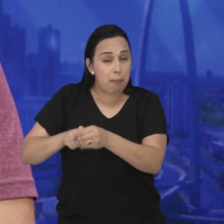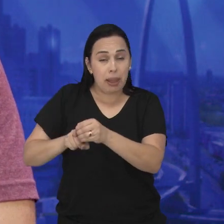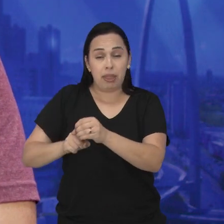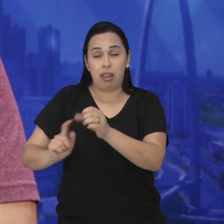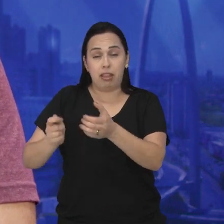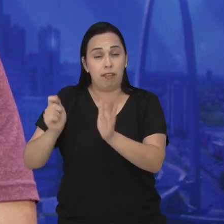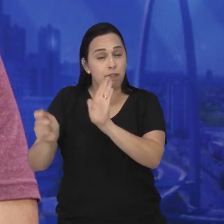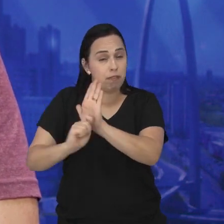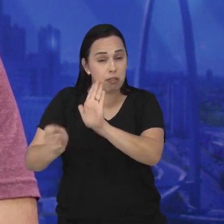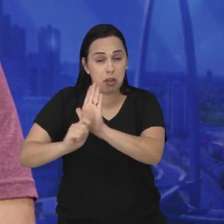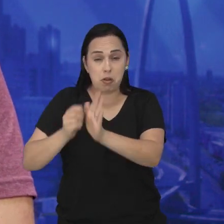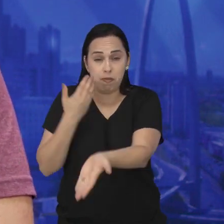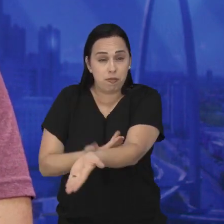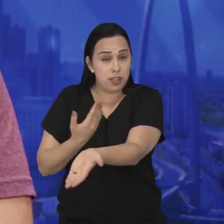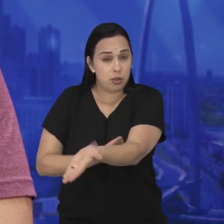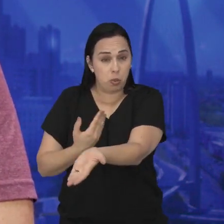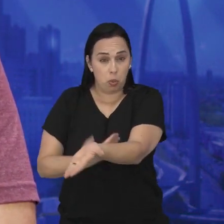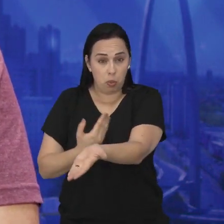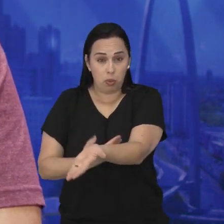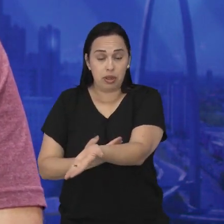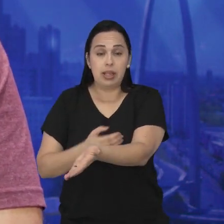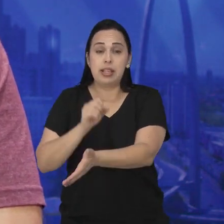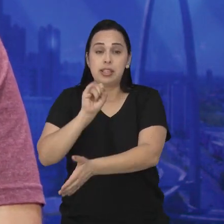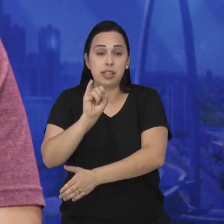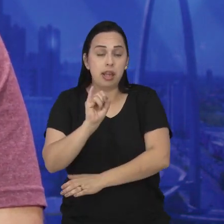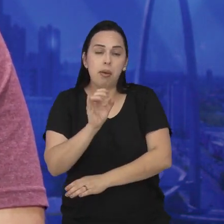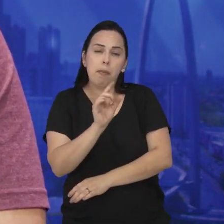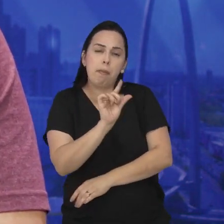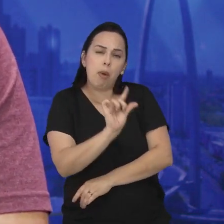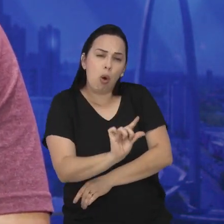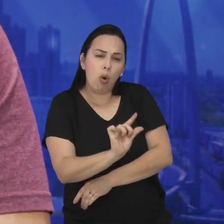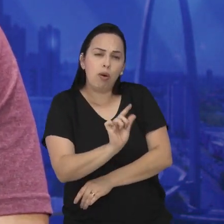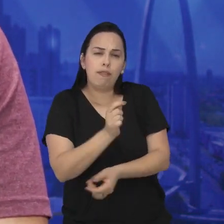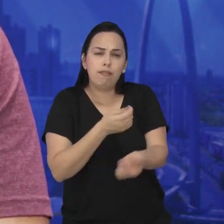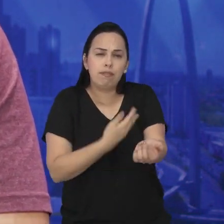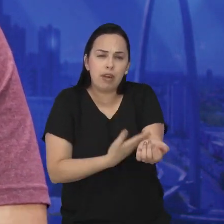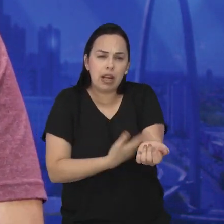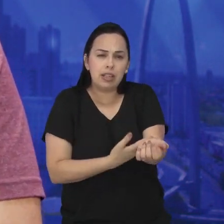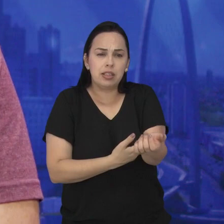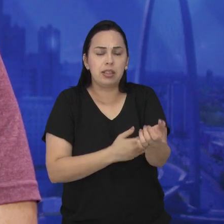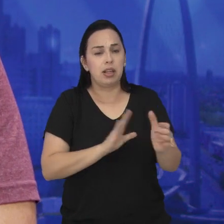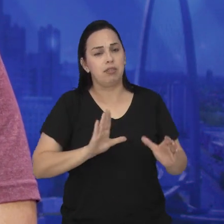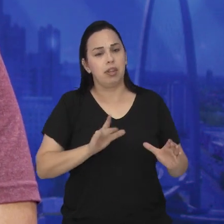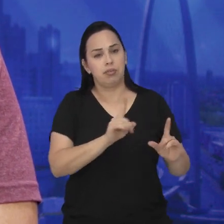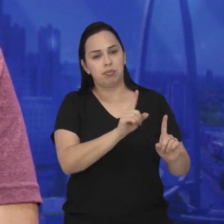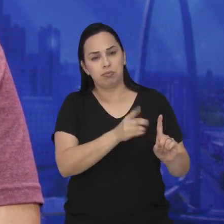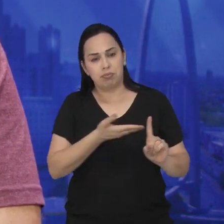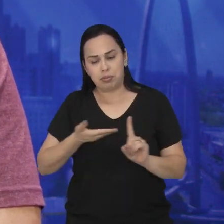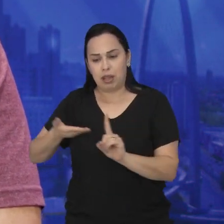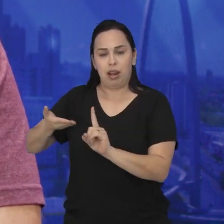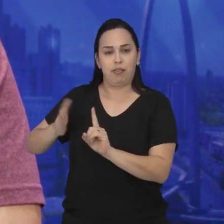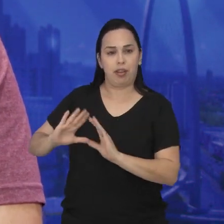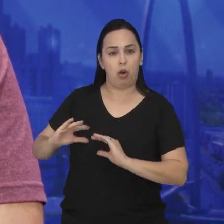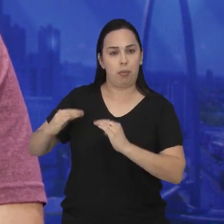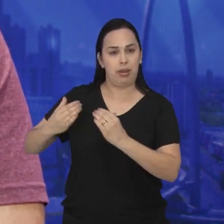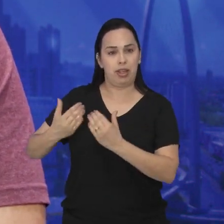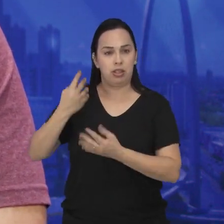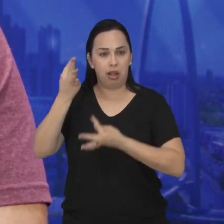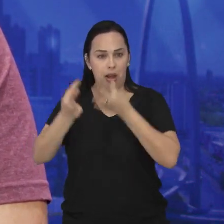tipo de estabilidade, ela será então encaminhada para uma comunidade terapêutica.